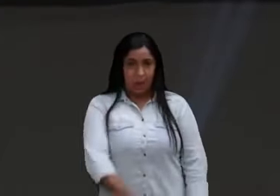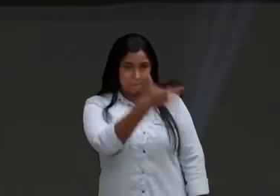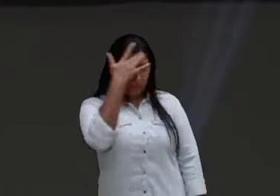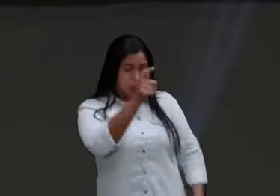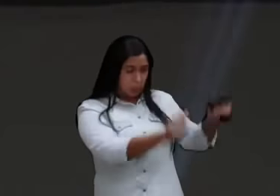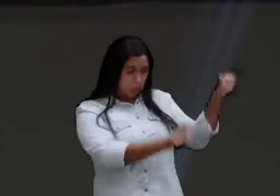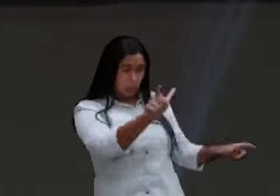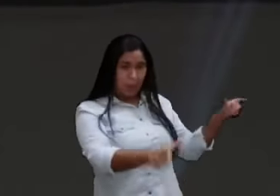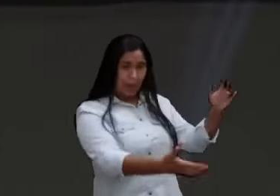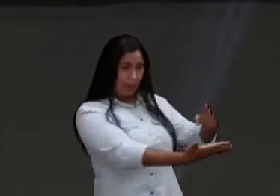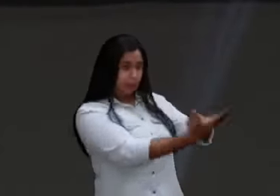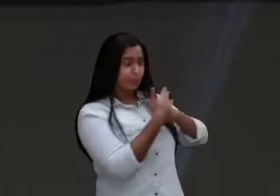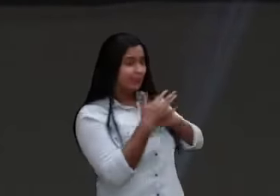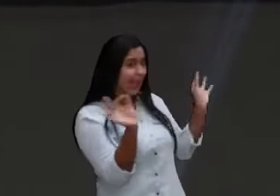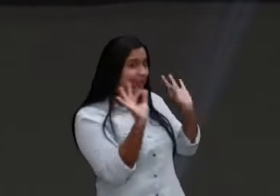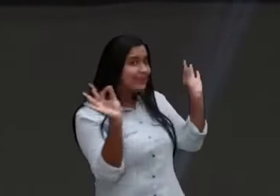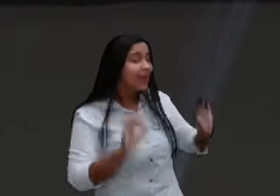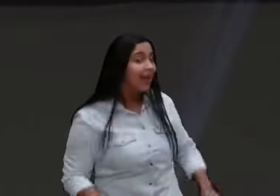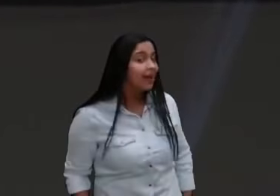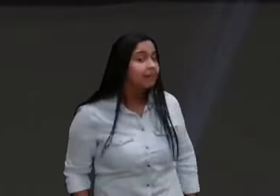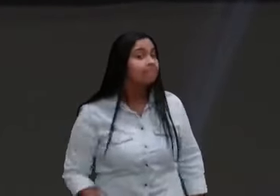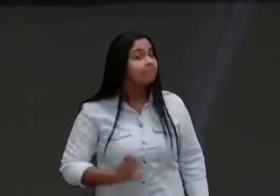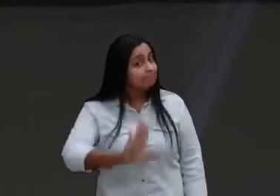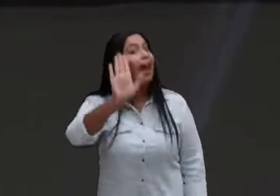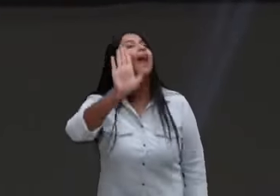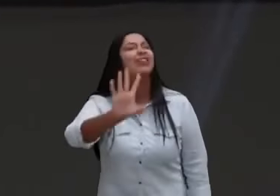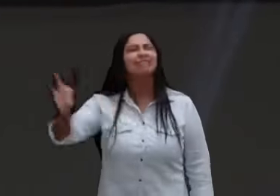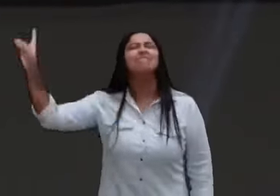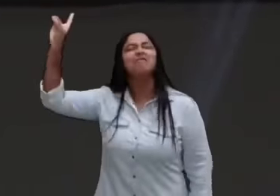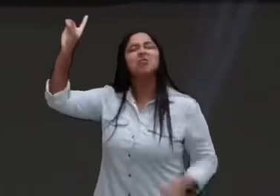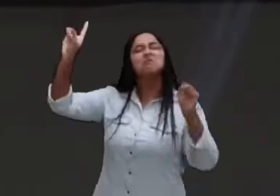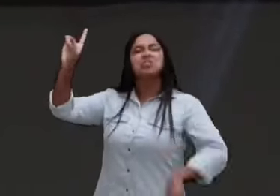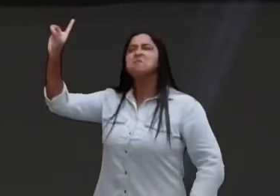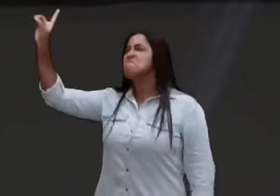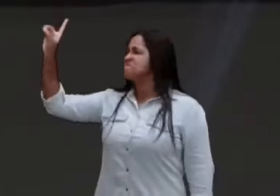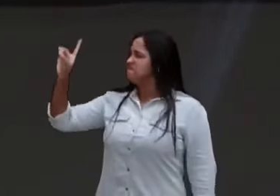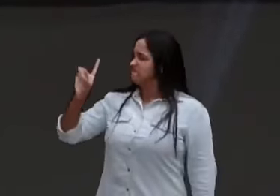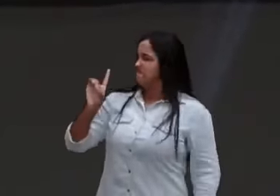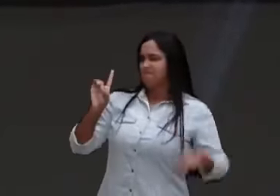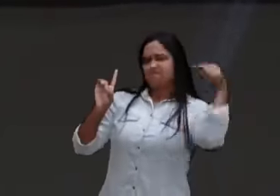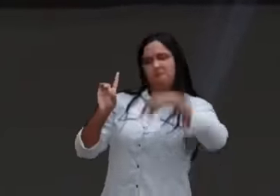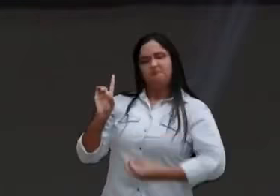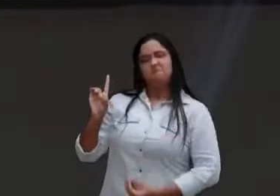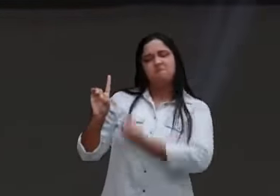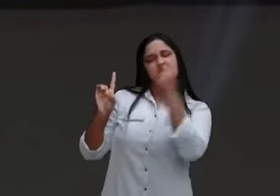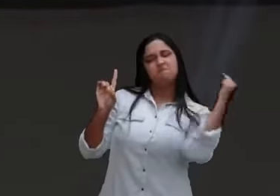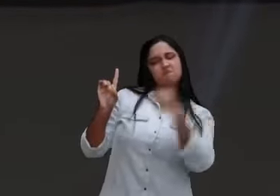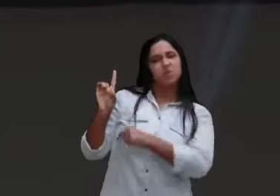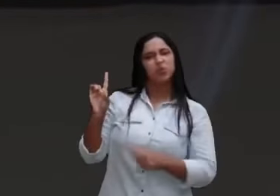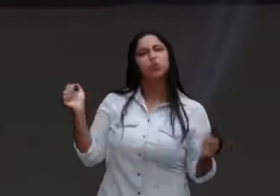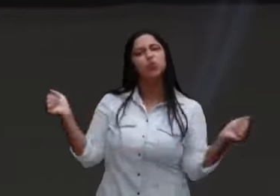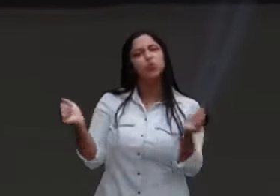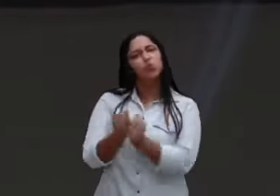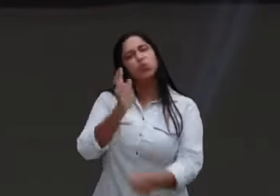Queridos, diante disso, ele faz uma pergunta, no versículo 12,